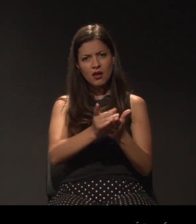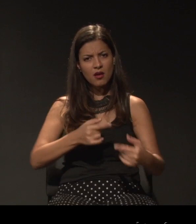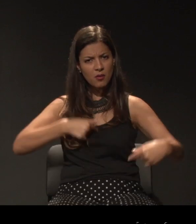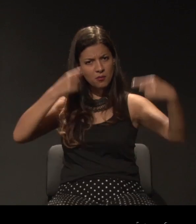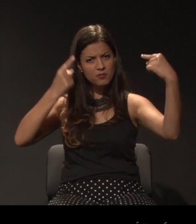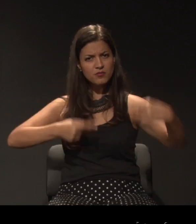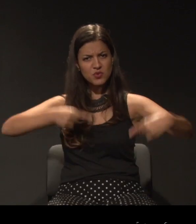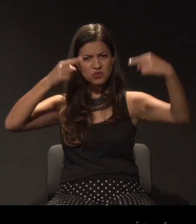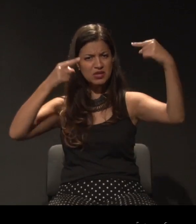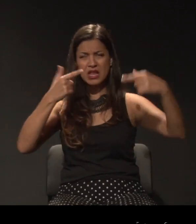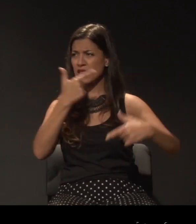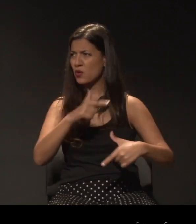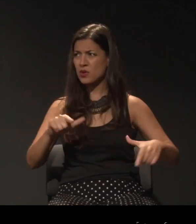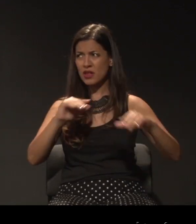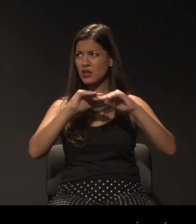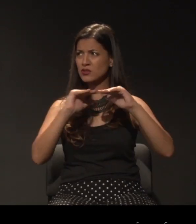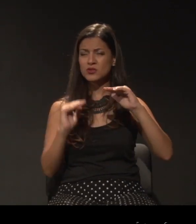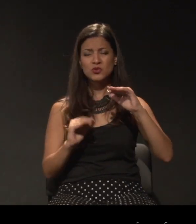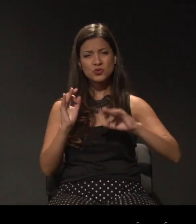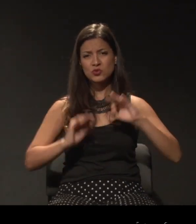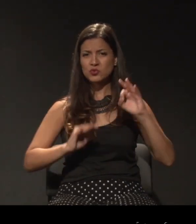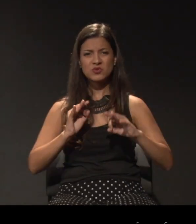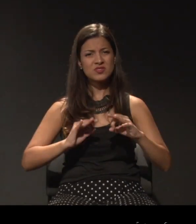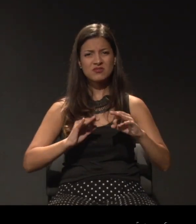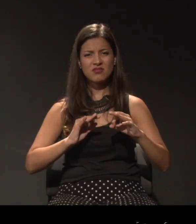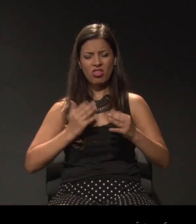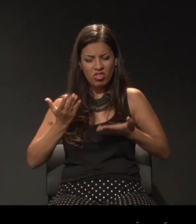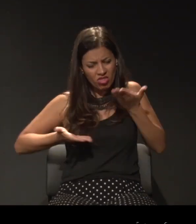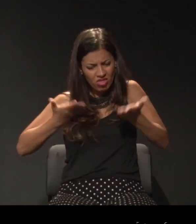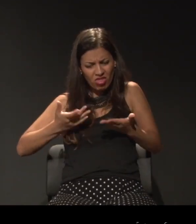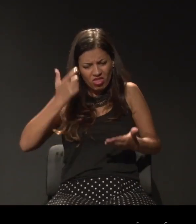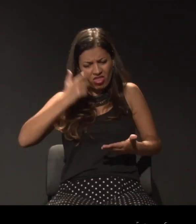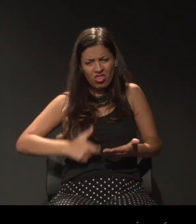Me chamam de animal, me tratam feito animal.